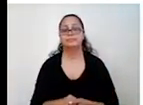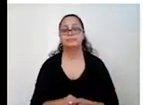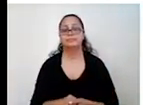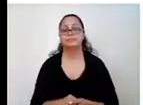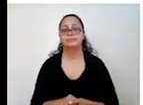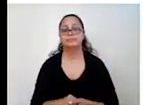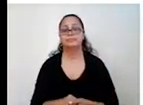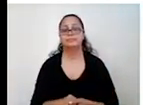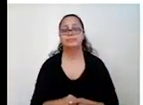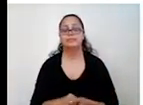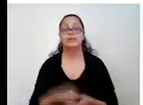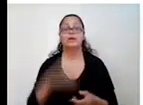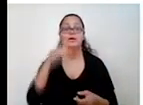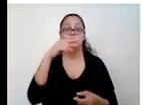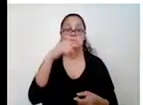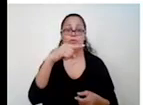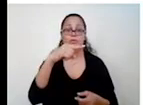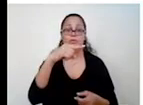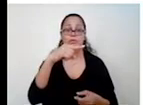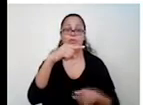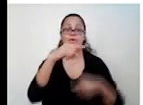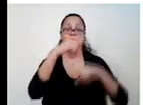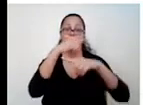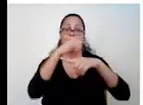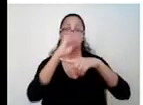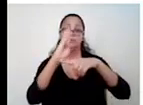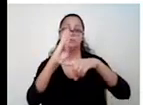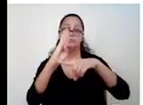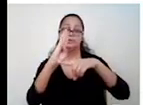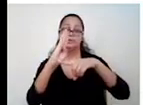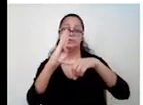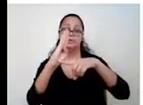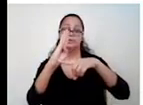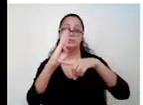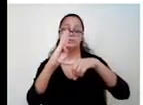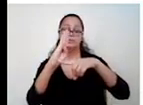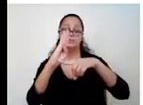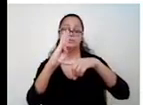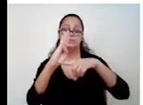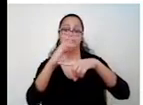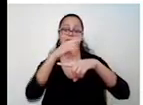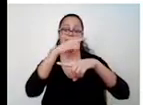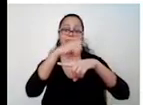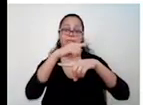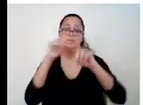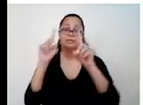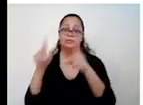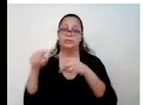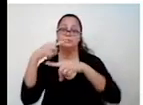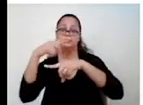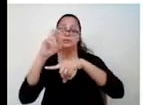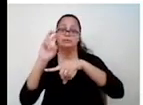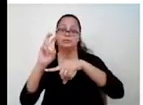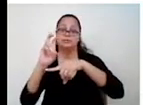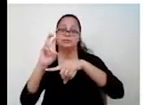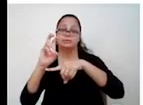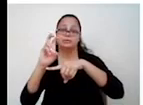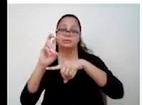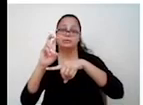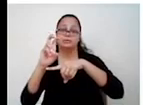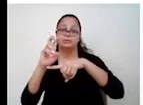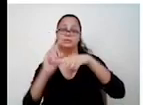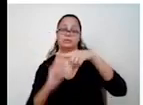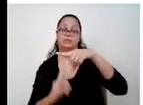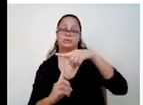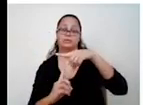O menos é da fórmula, que é menos B. Abre o parênteses, né? O menos 5 do B. O A